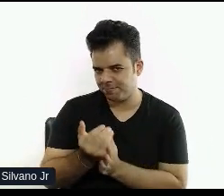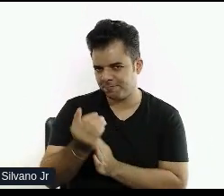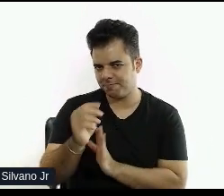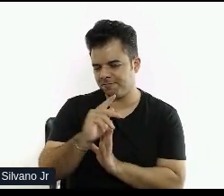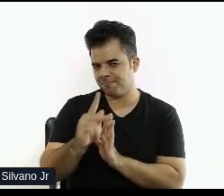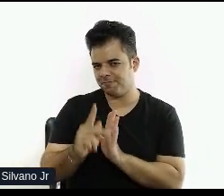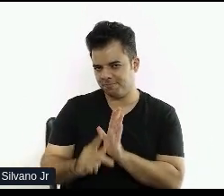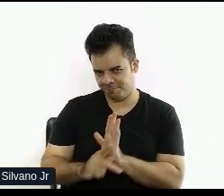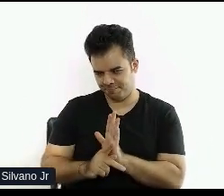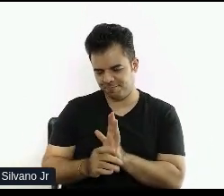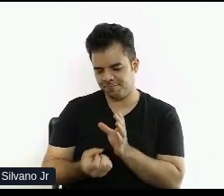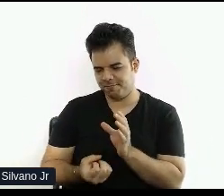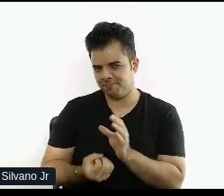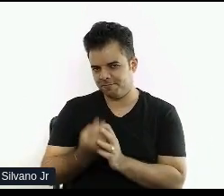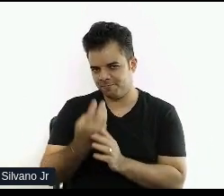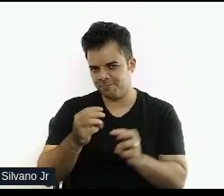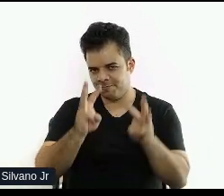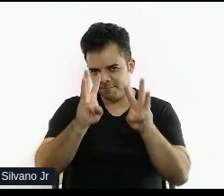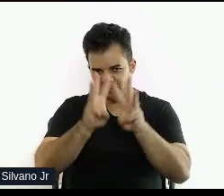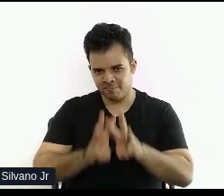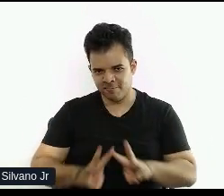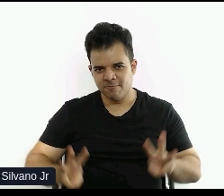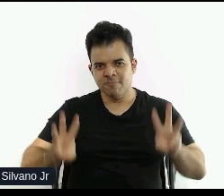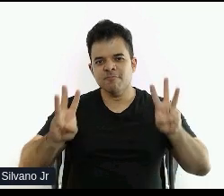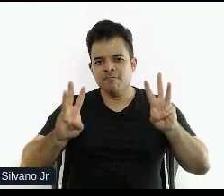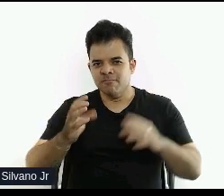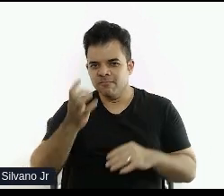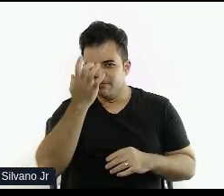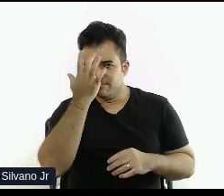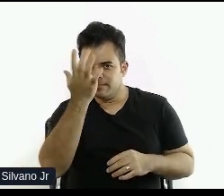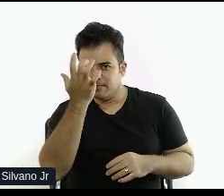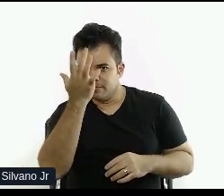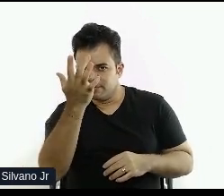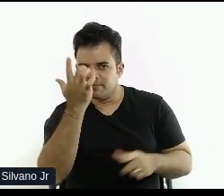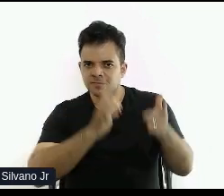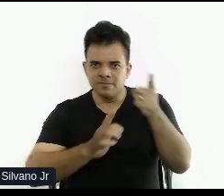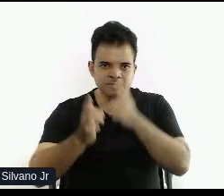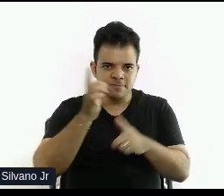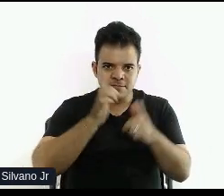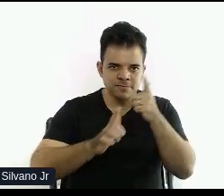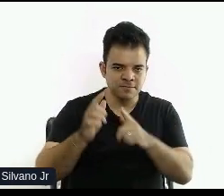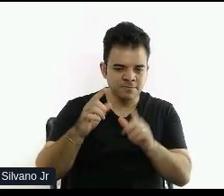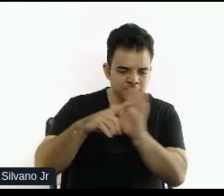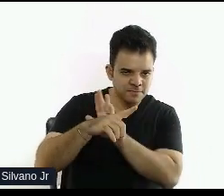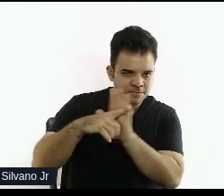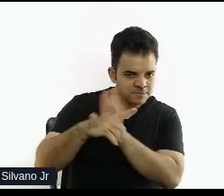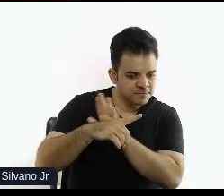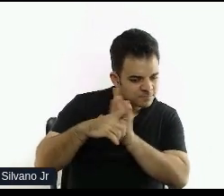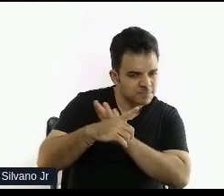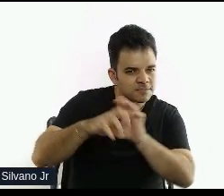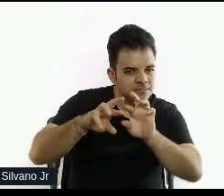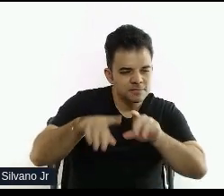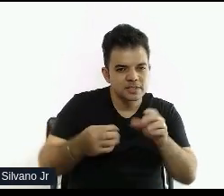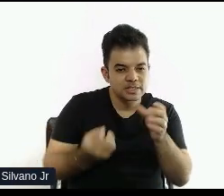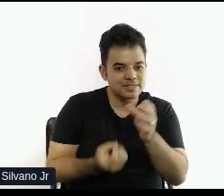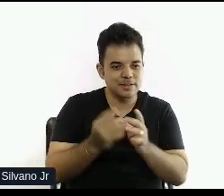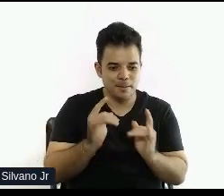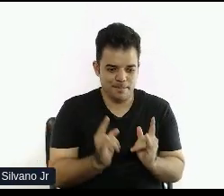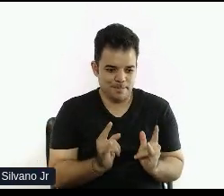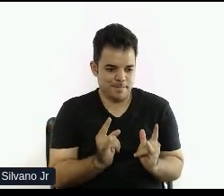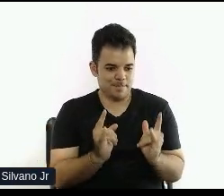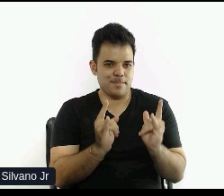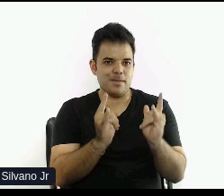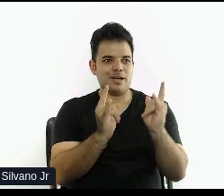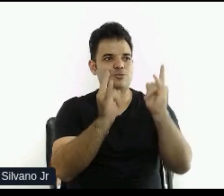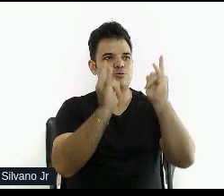de uma criação de um site, é muito mais fácil. Eu gosto muito da analogia de a gente falar, né? Quando a gente cria um prédio, é muito melhor a gente já criar